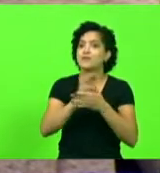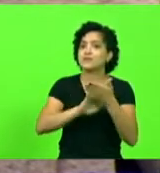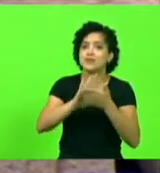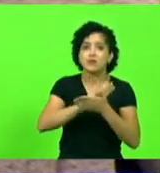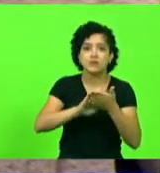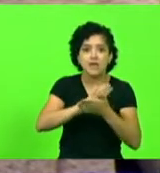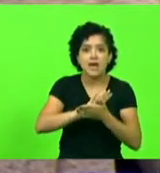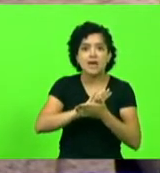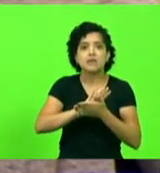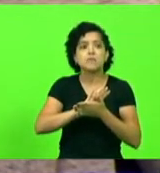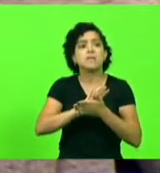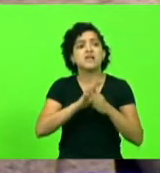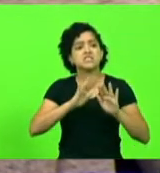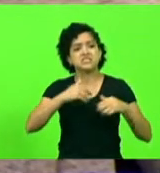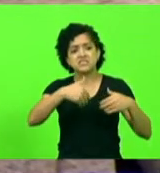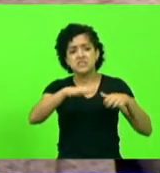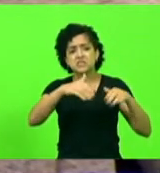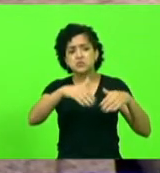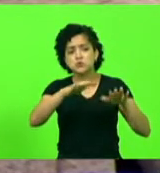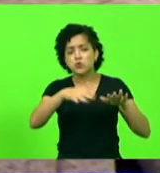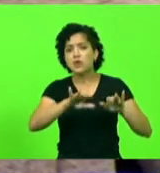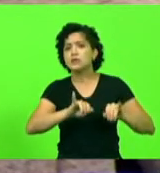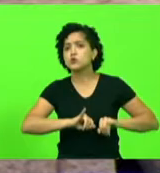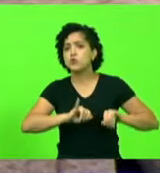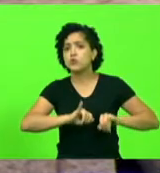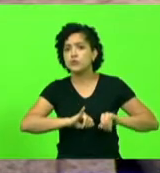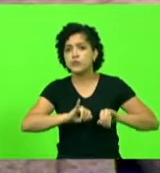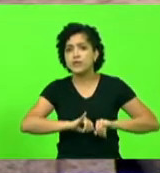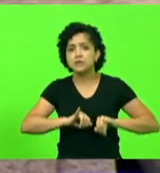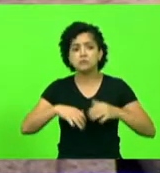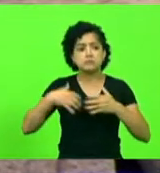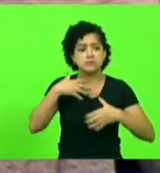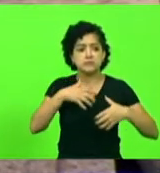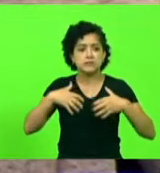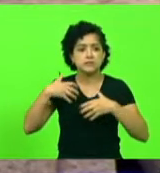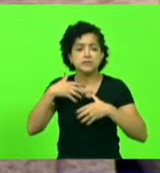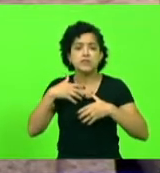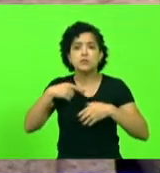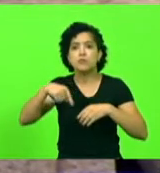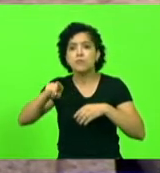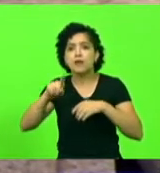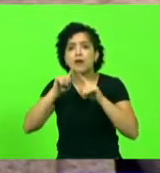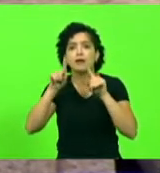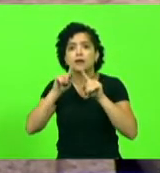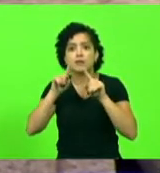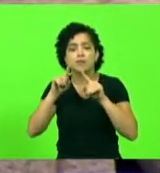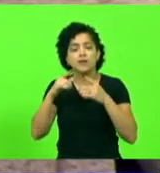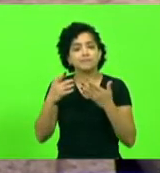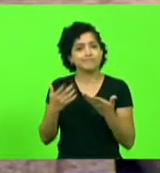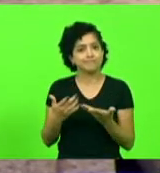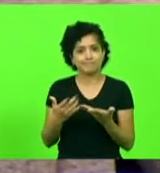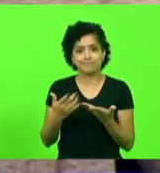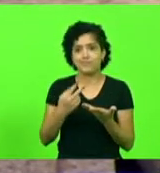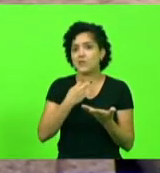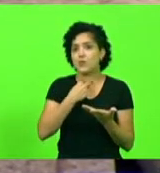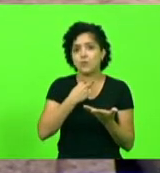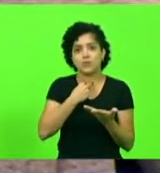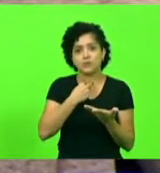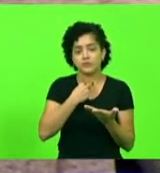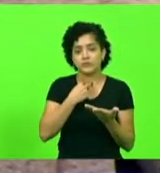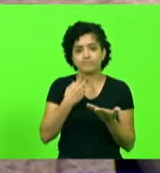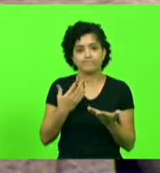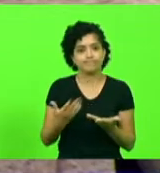sofresse e tivesse que entrar em desespero para ser atendido. Isso não pode acontecer no nosso Estado,